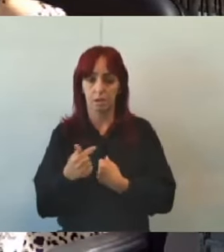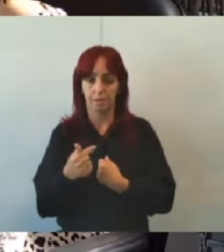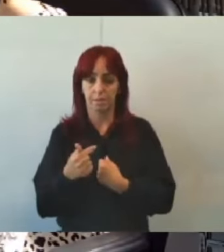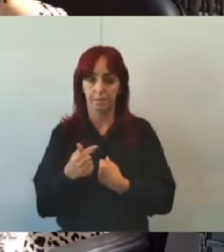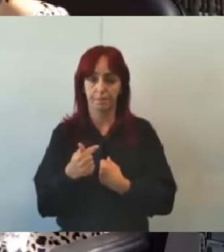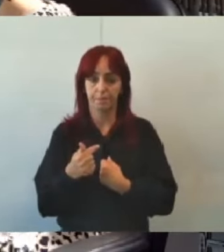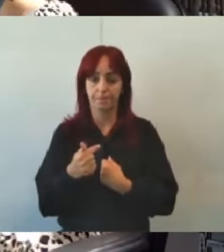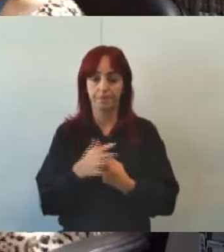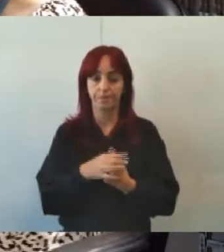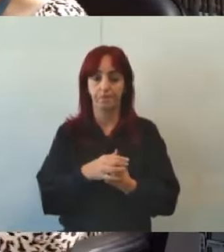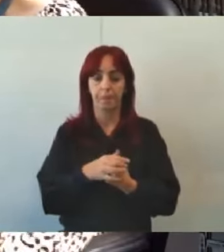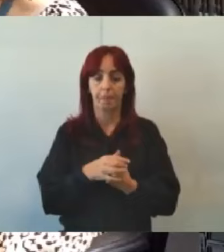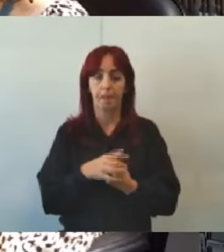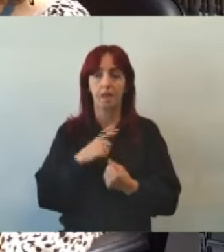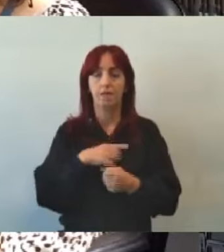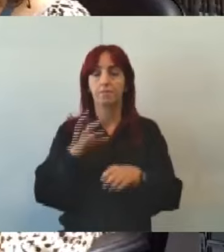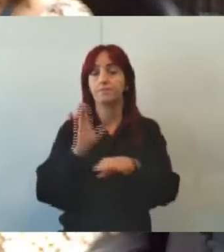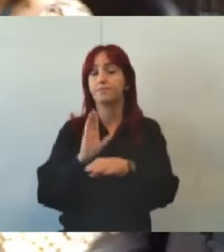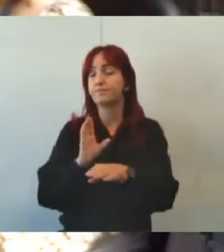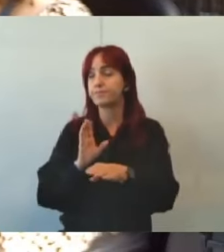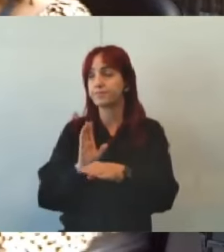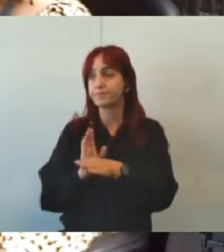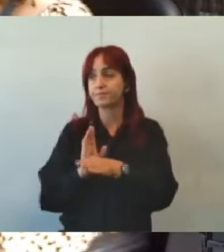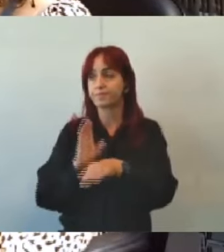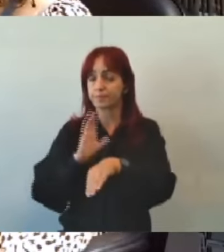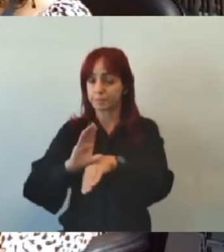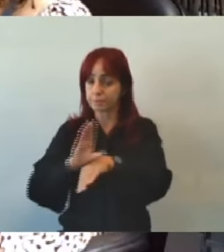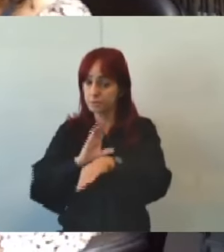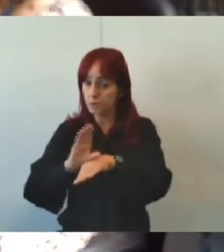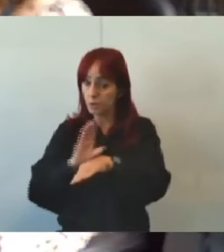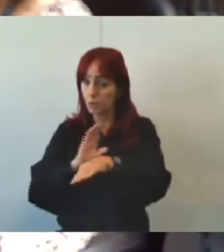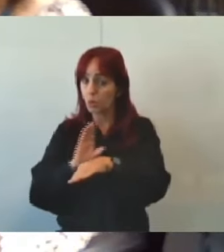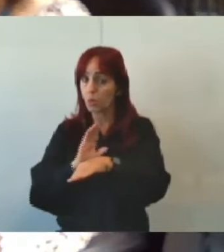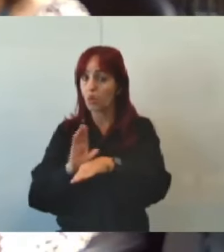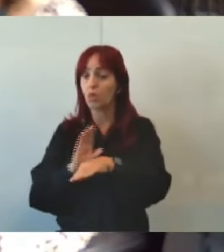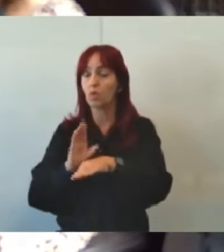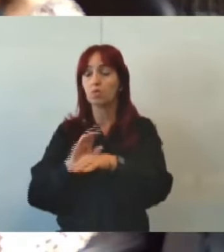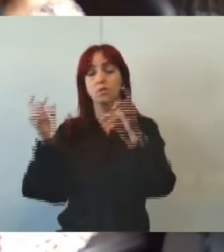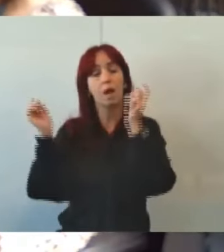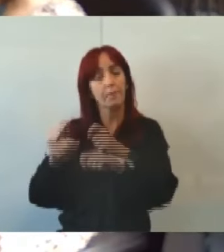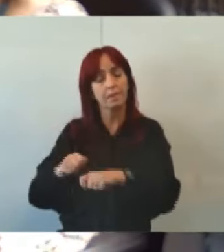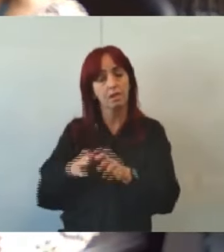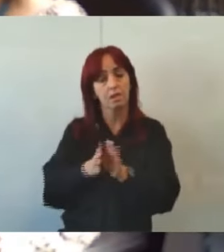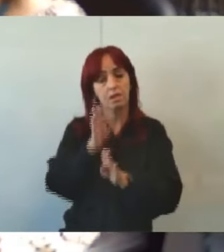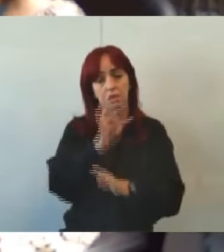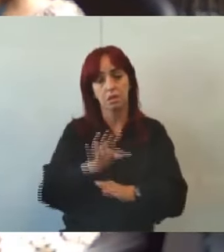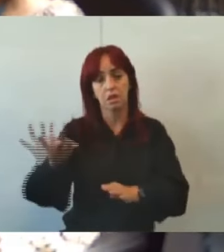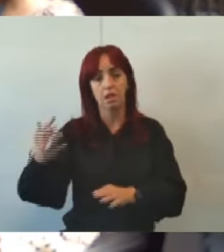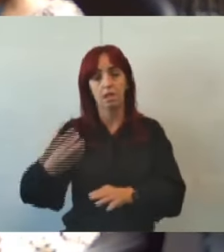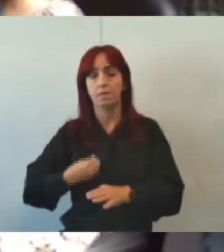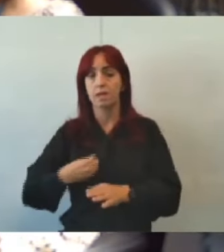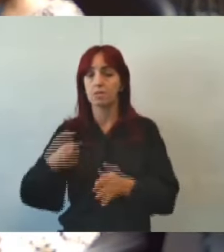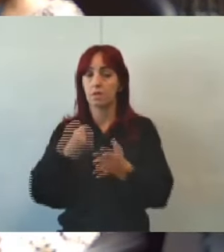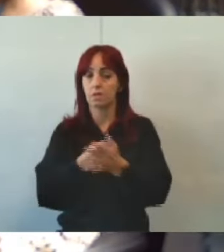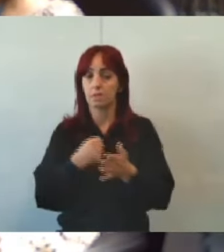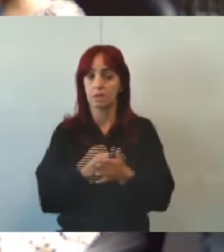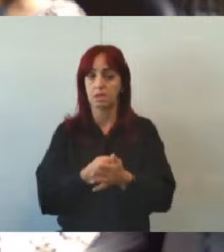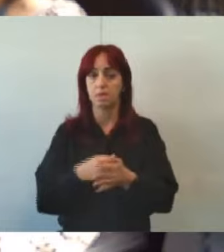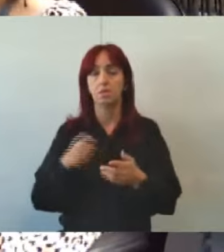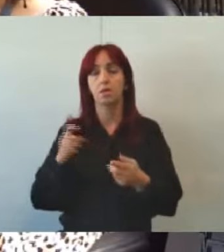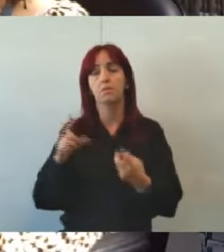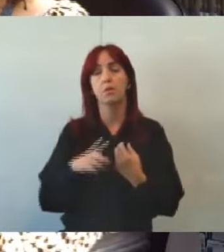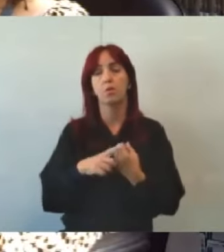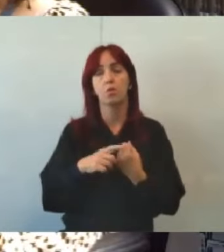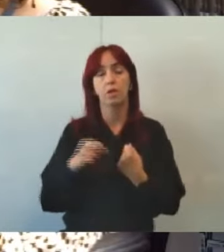realizado curso de capacitação para os conselheiros tutelares eleitos de participação obrigatória o artigo 5º do